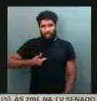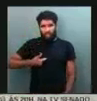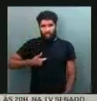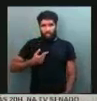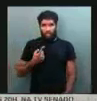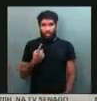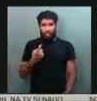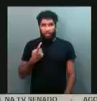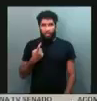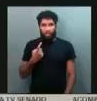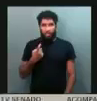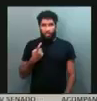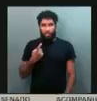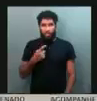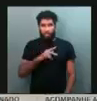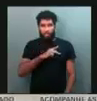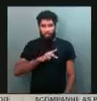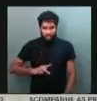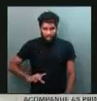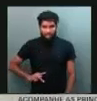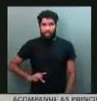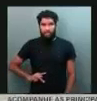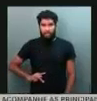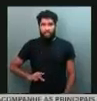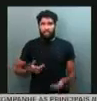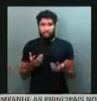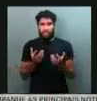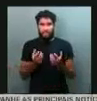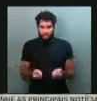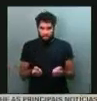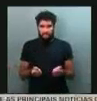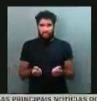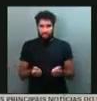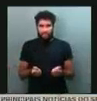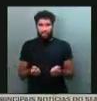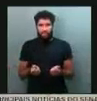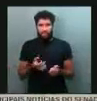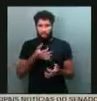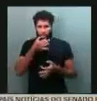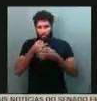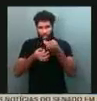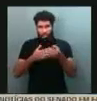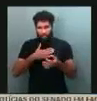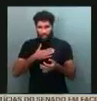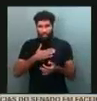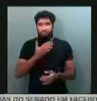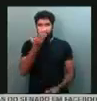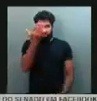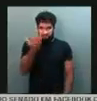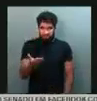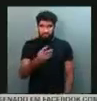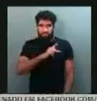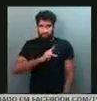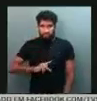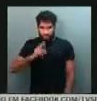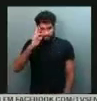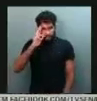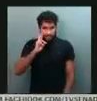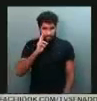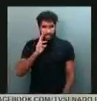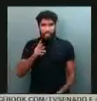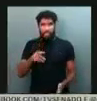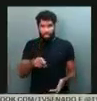presidente que acatou minha sugestão foi o senhor. E isso que aconteceu